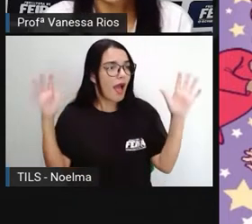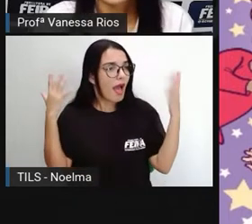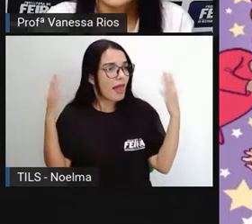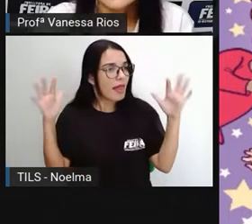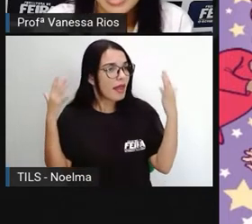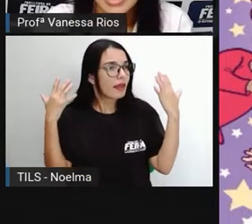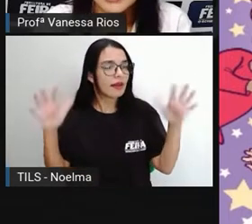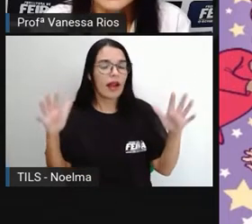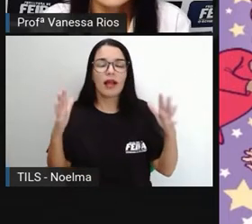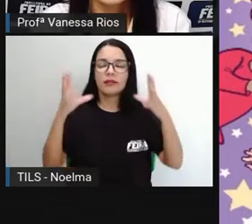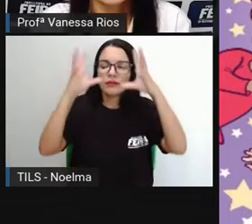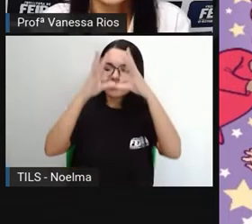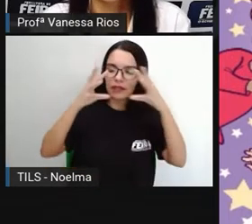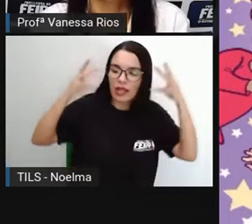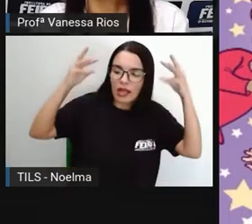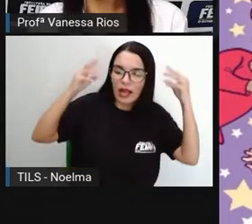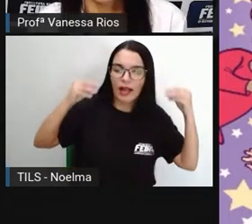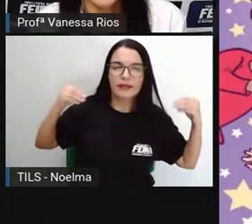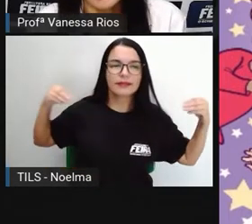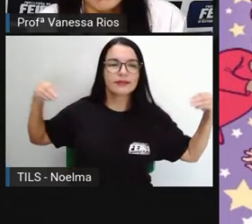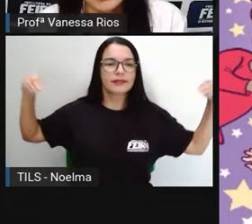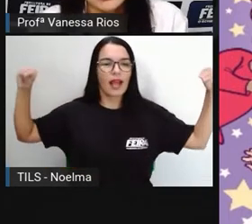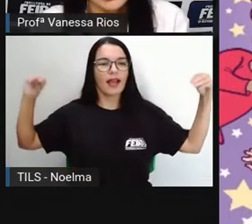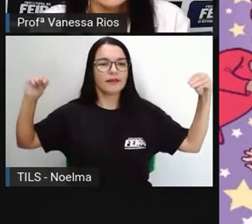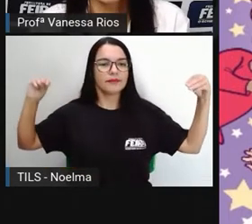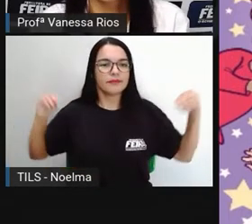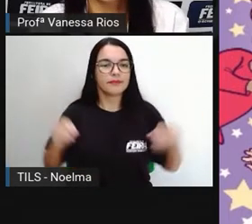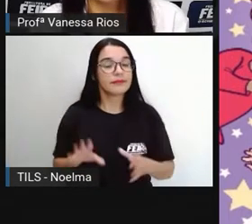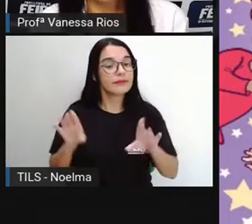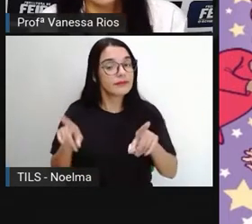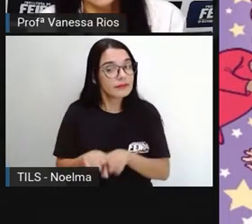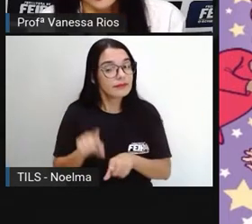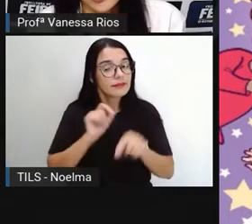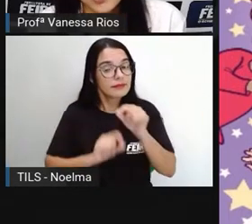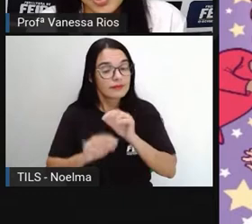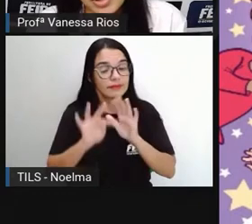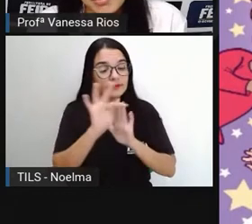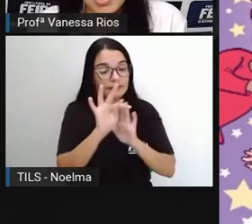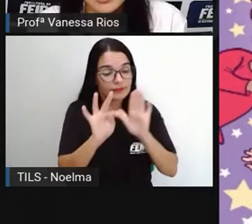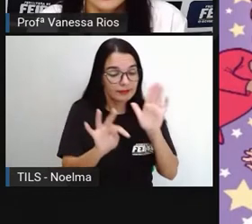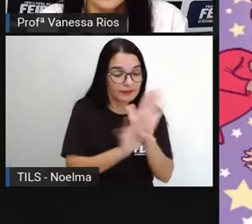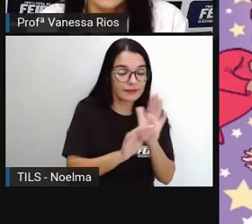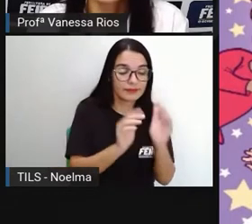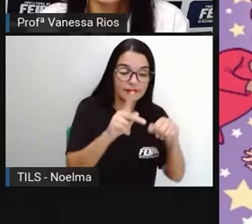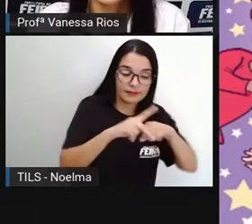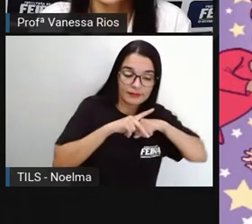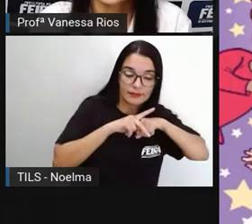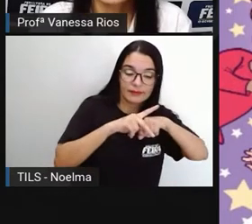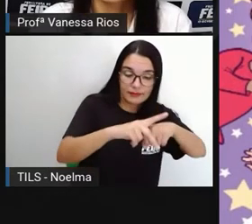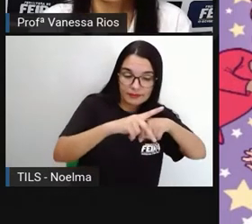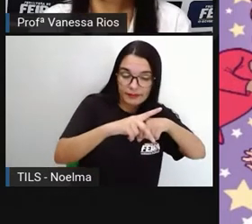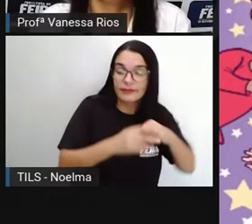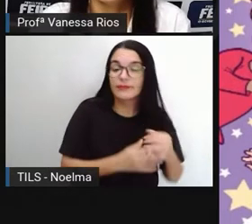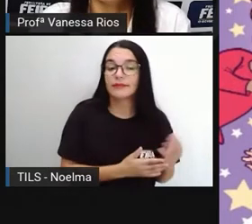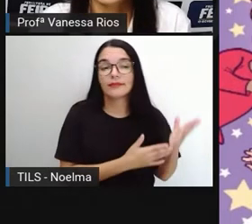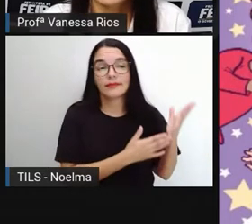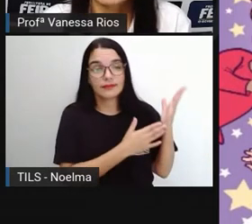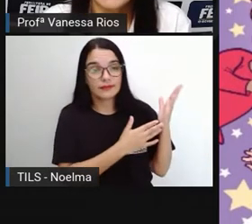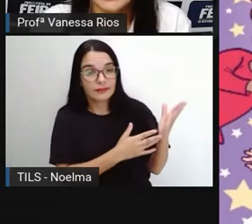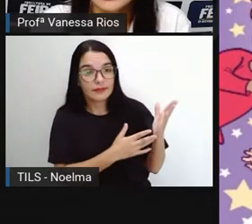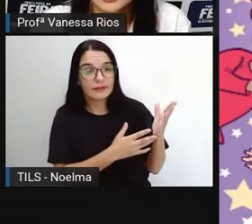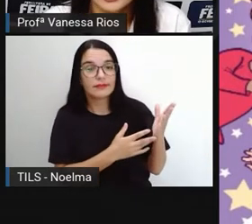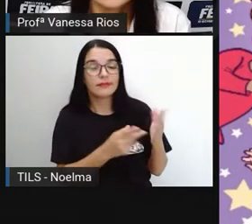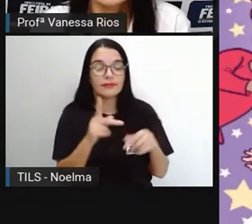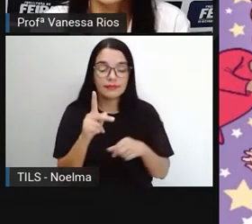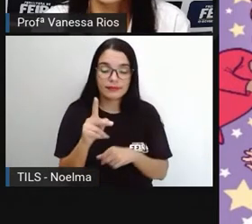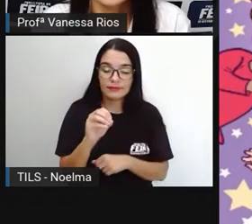de encantar. Então, além dos poemas, além do gênero textual poema, outros gêneros que também fazem